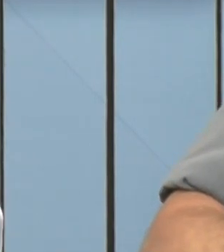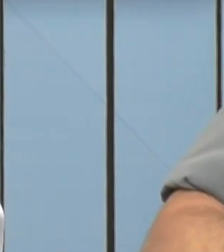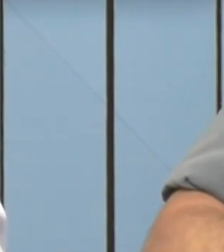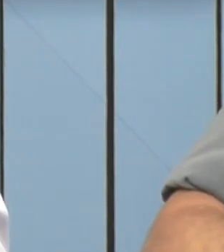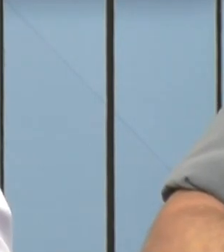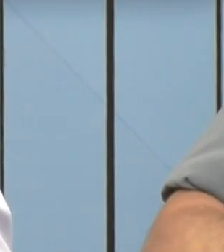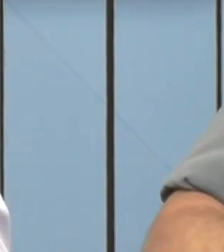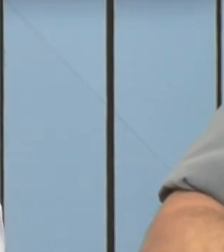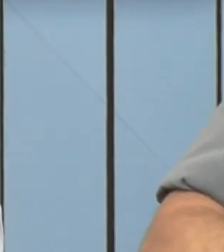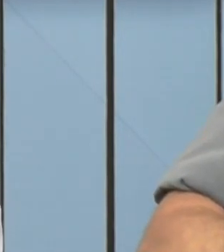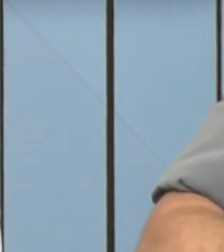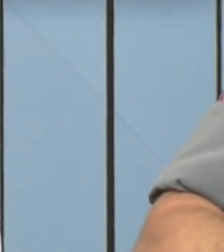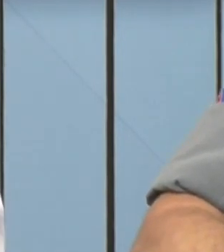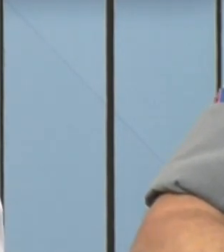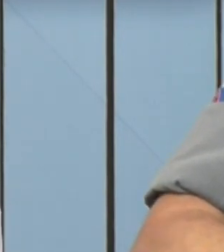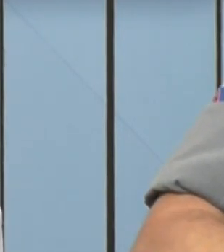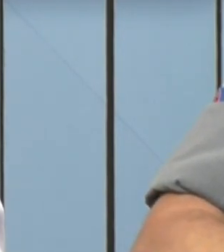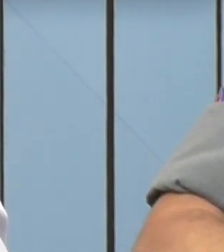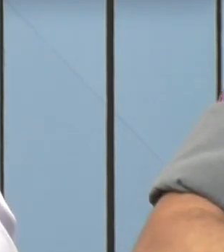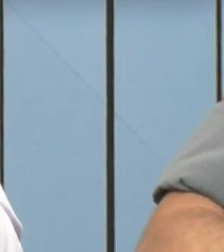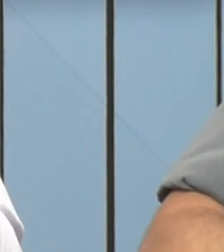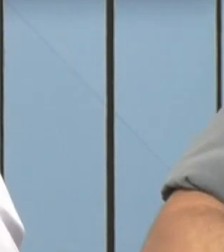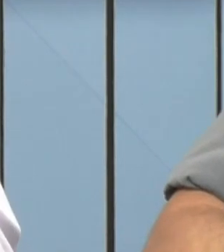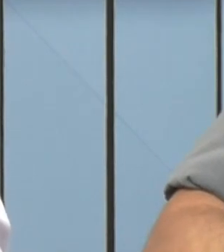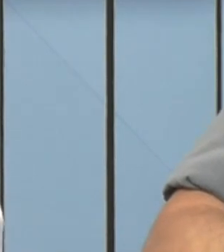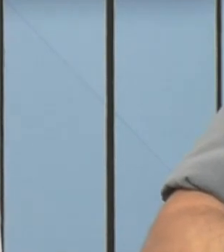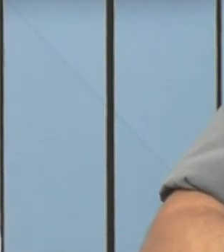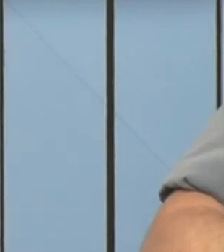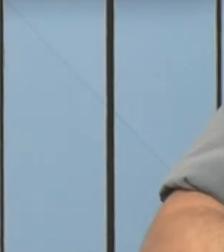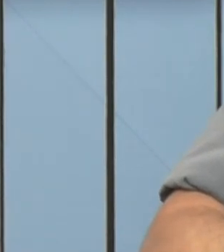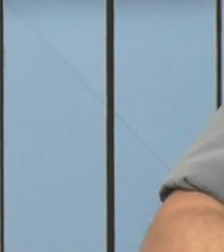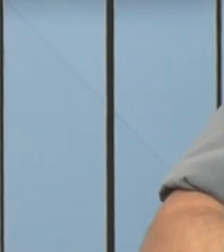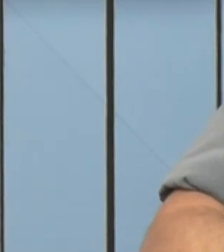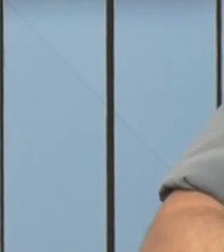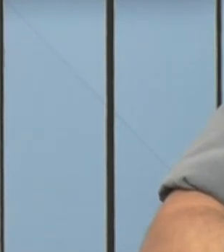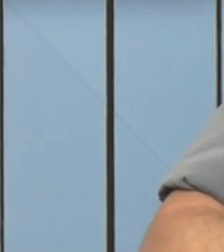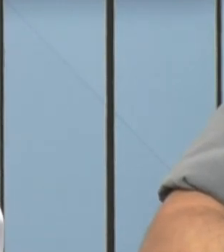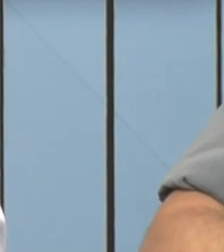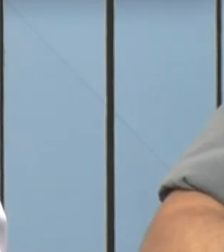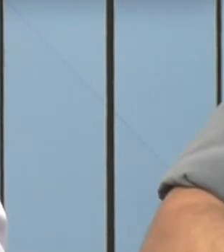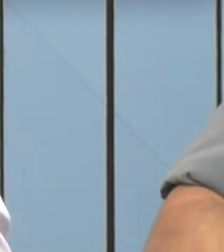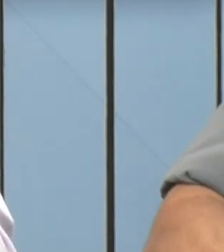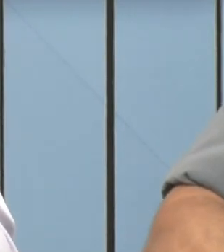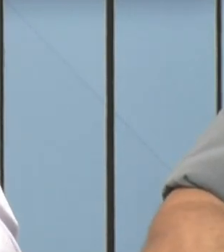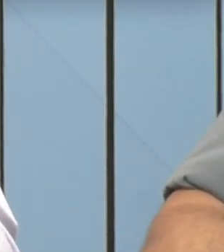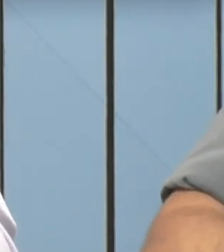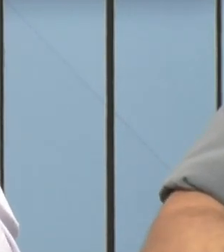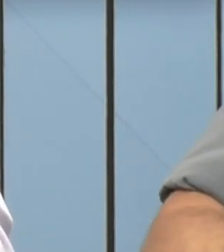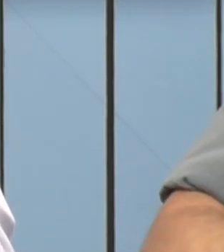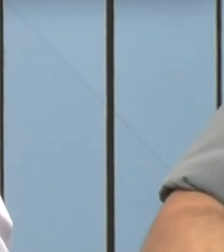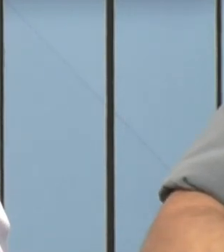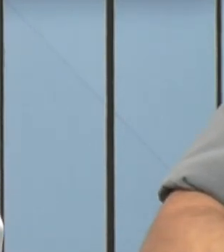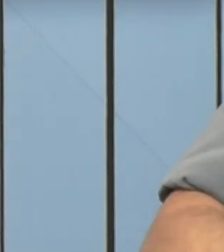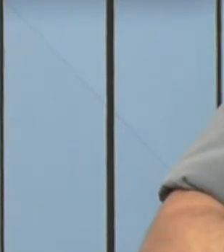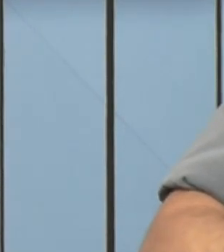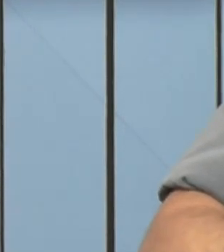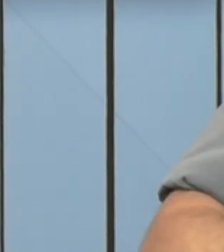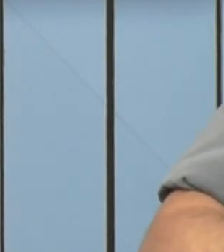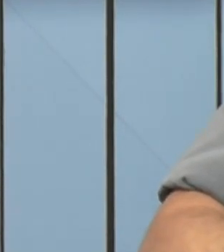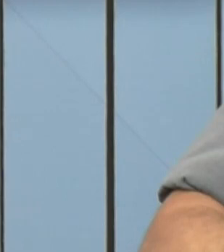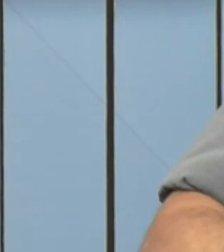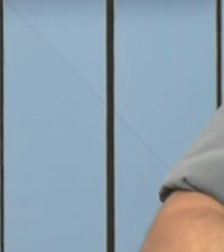Campinas por exemplo nós somos uma cidade muito grande para quem não é de Campinas saiba que a cidade aqui ela é muito grande